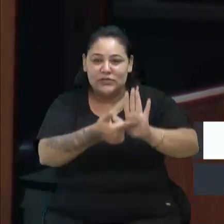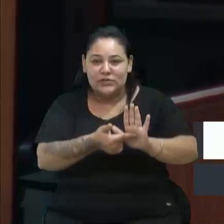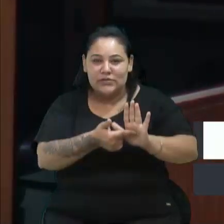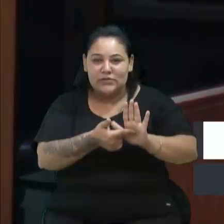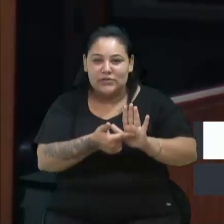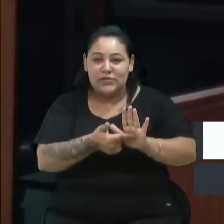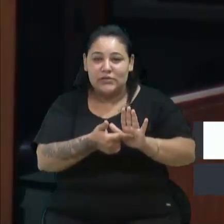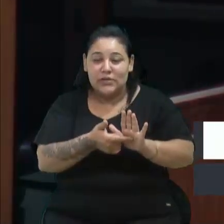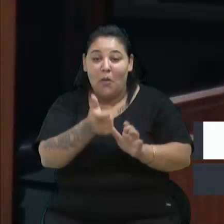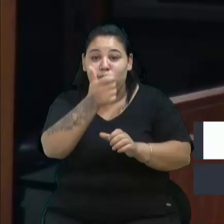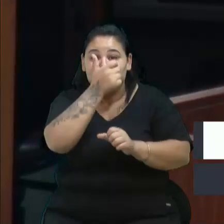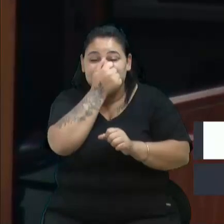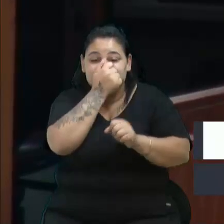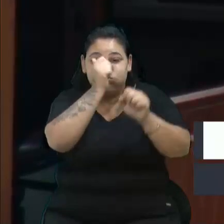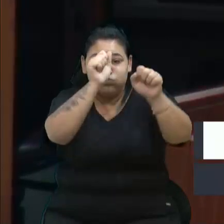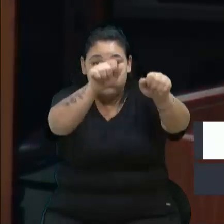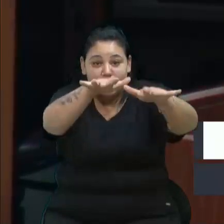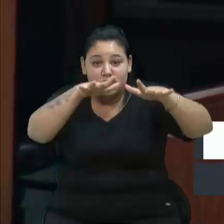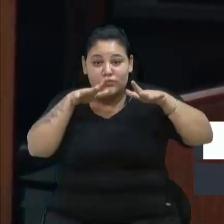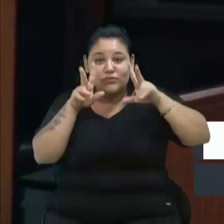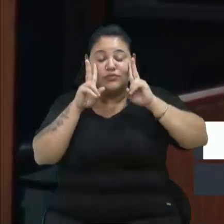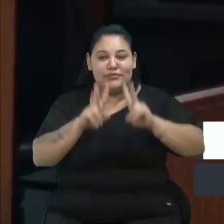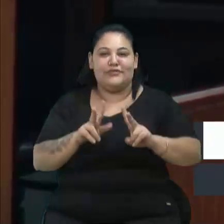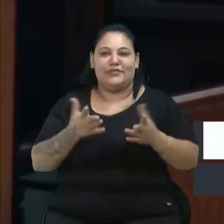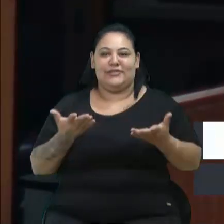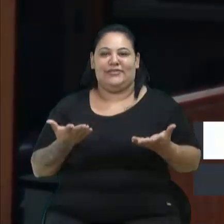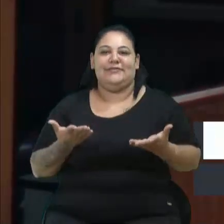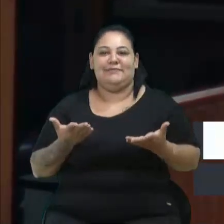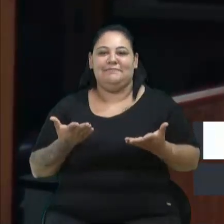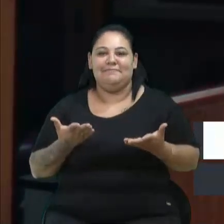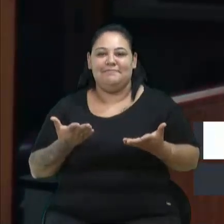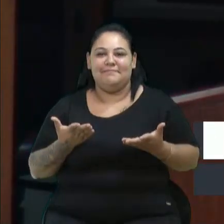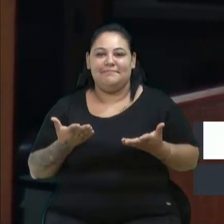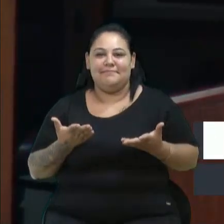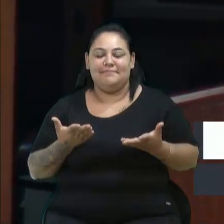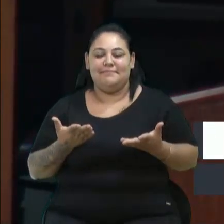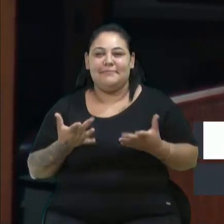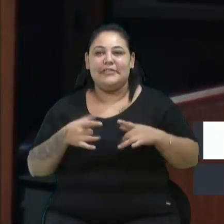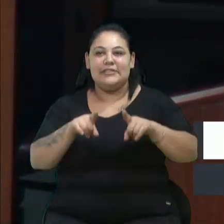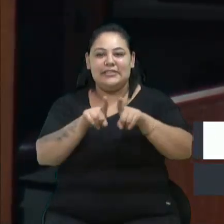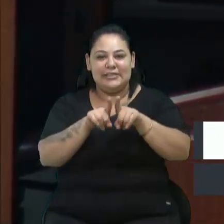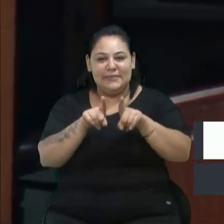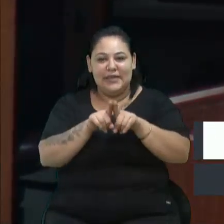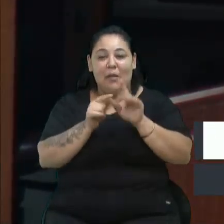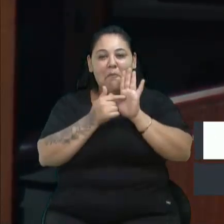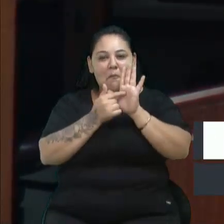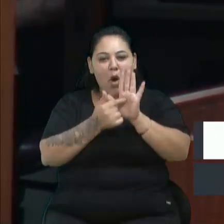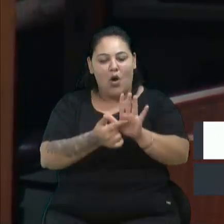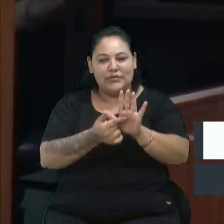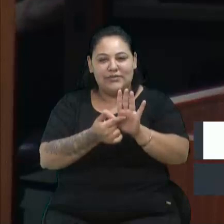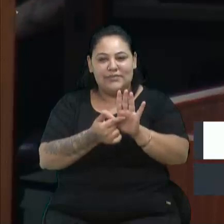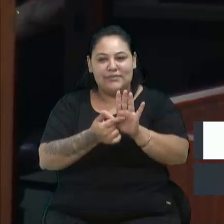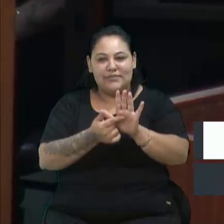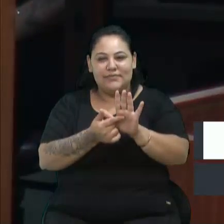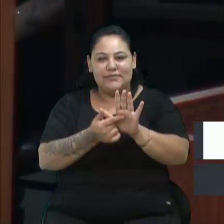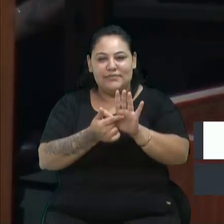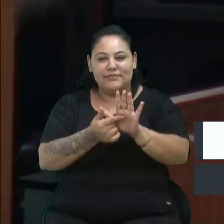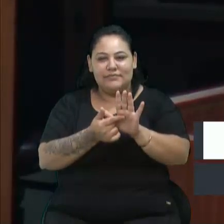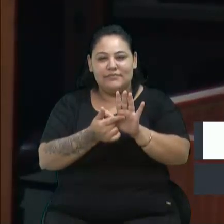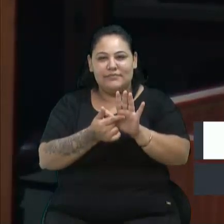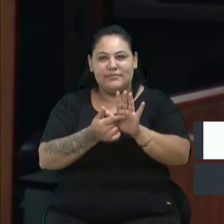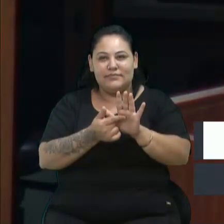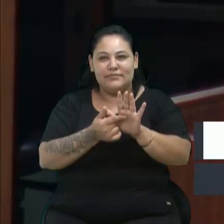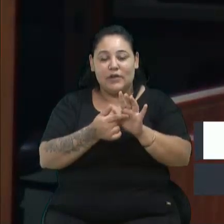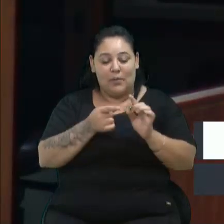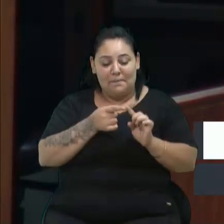e juntam multidões. E também mostra que nesse período que estive lá